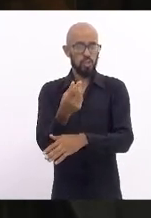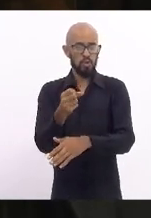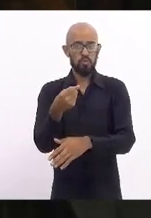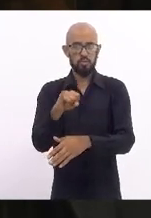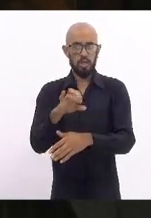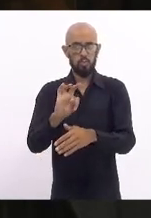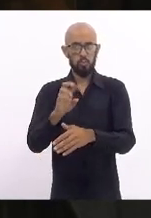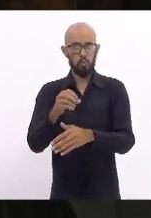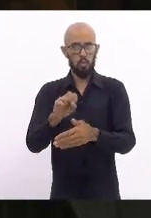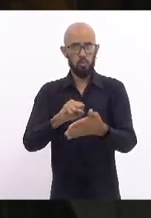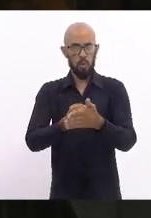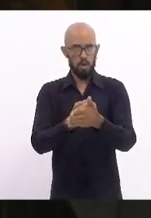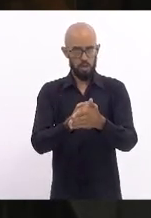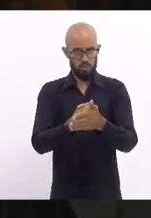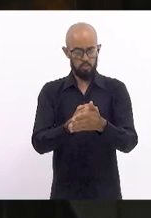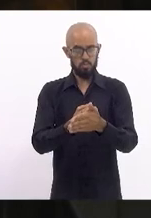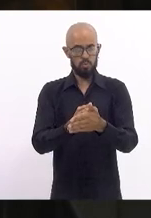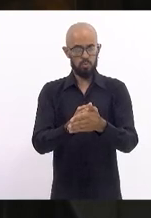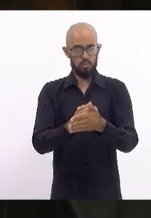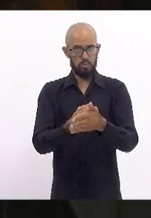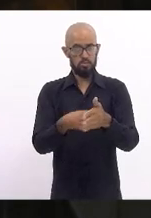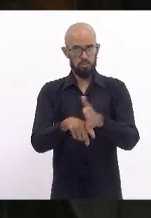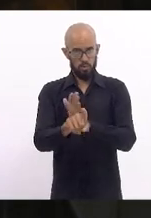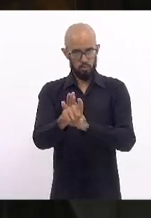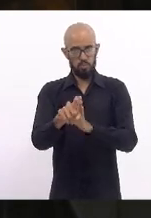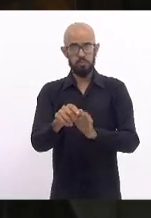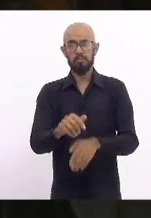as transações? Ora,